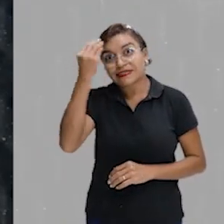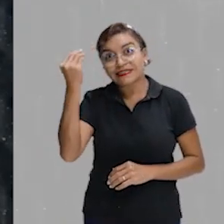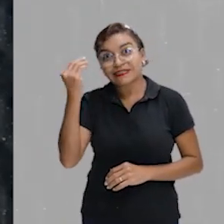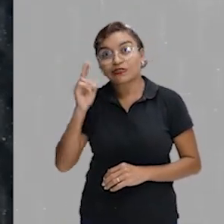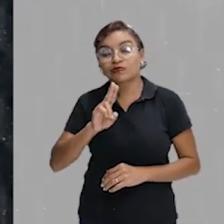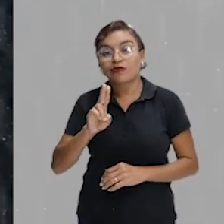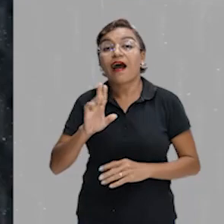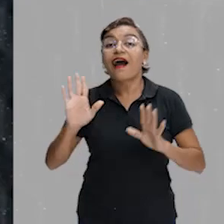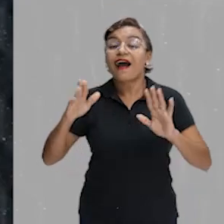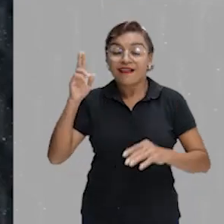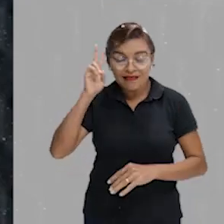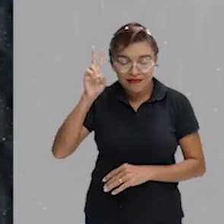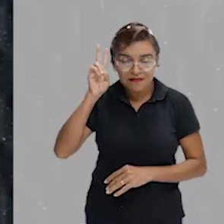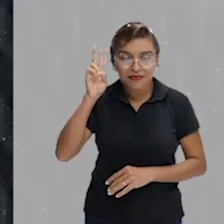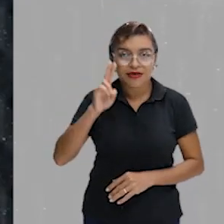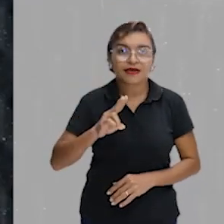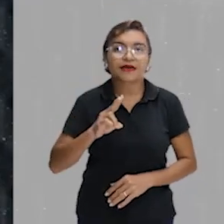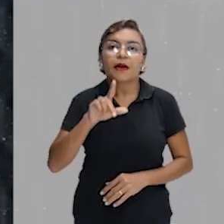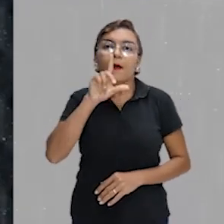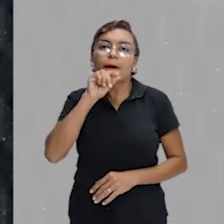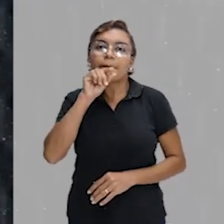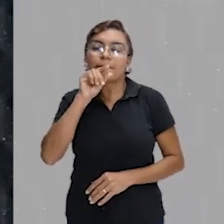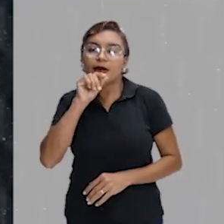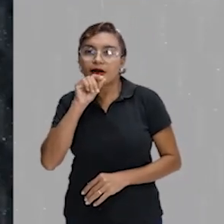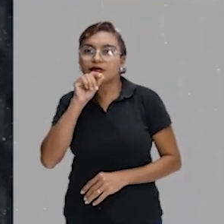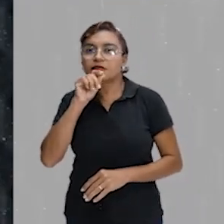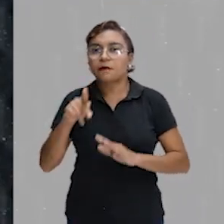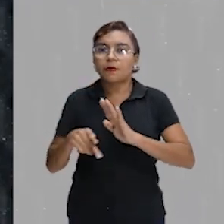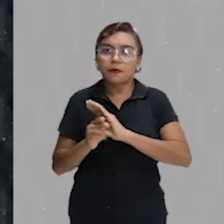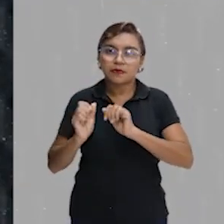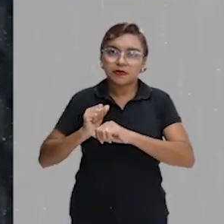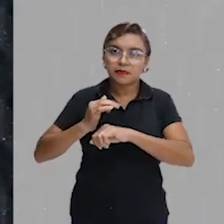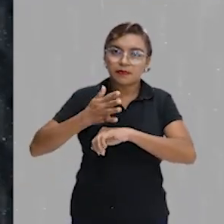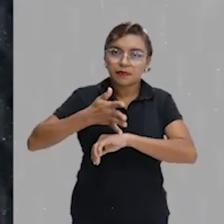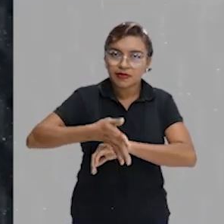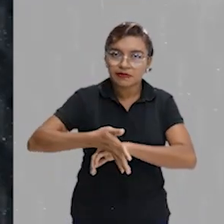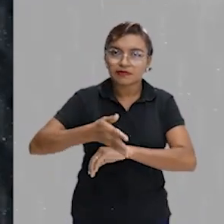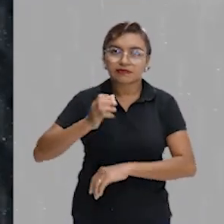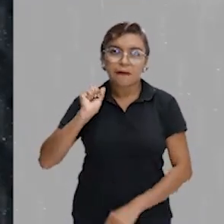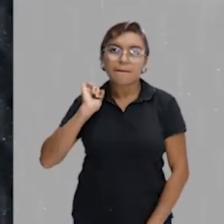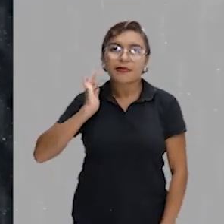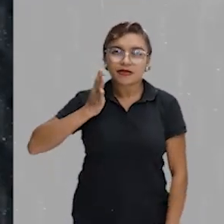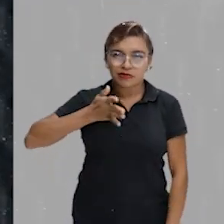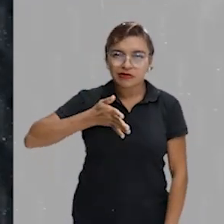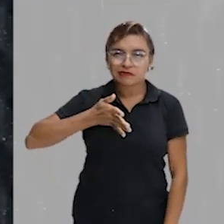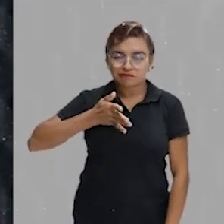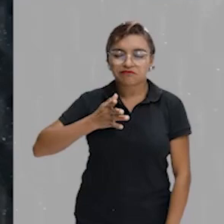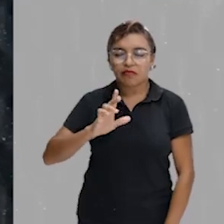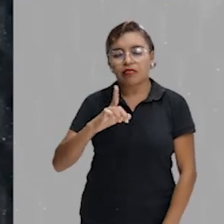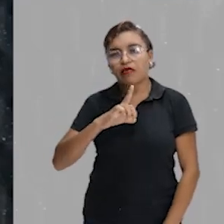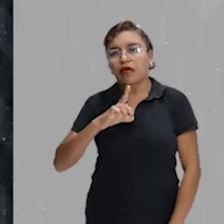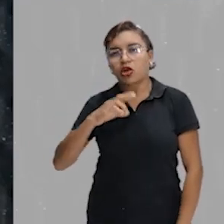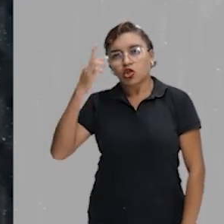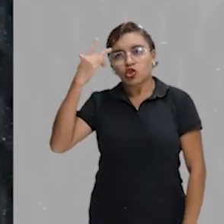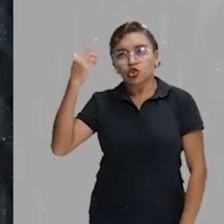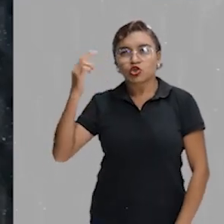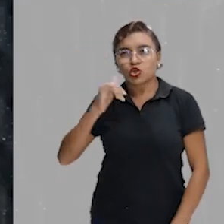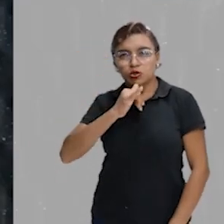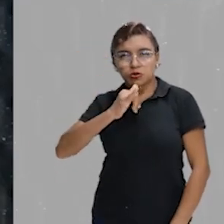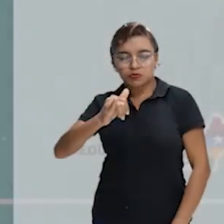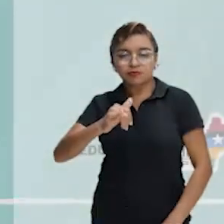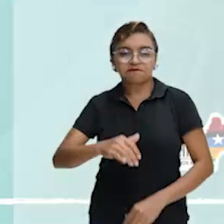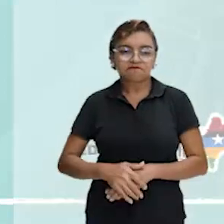Madrugador, o nome da série, tá? É uma série longa, mas é belíssima e conta muito dessa história do albatroz, tá bom?